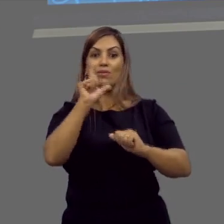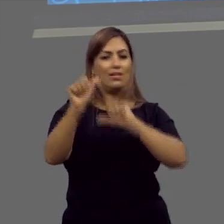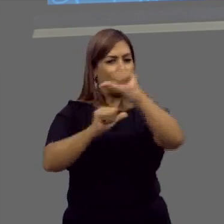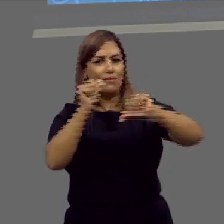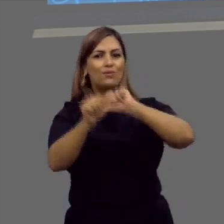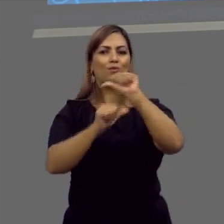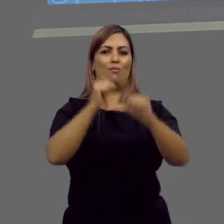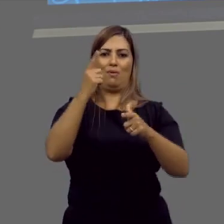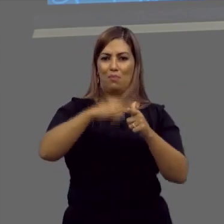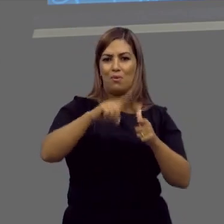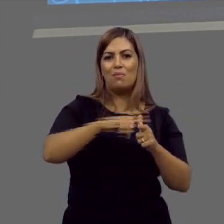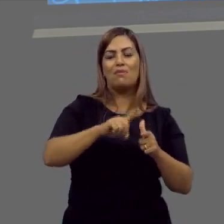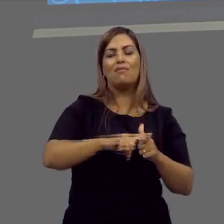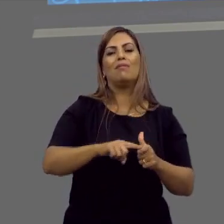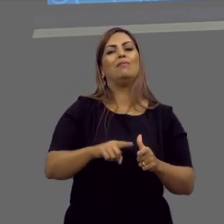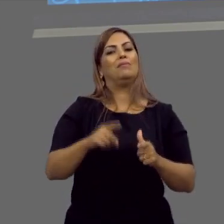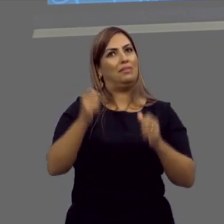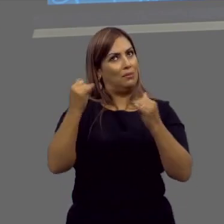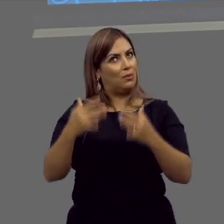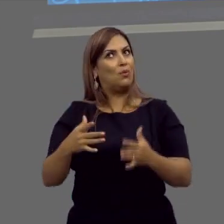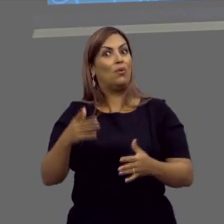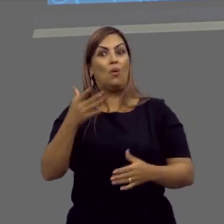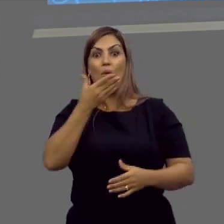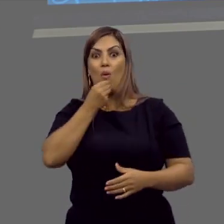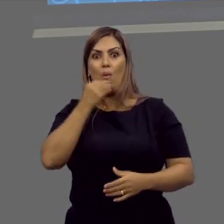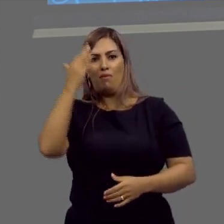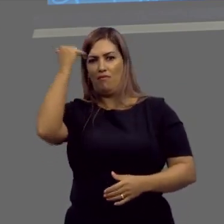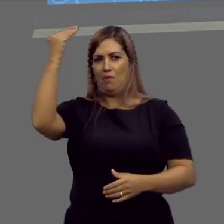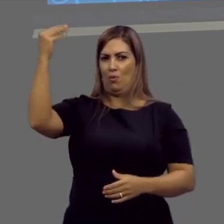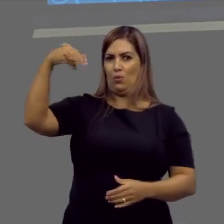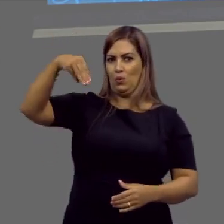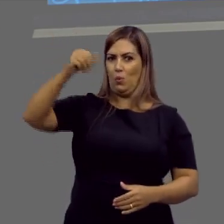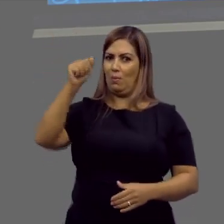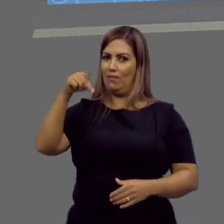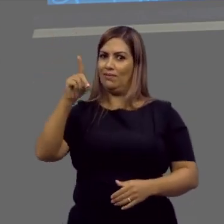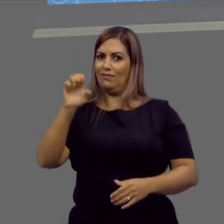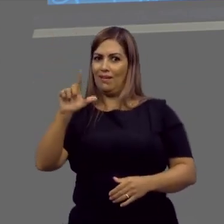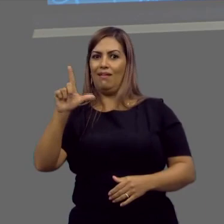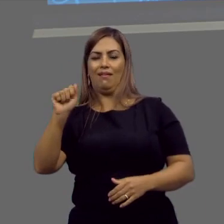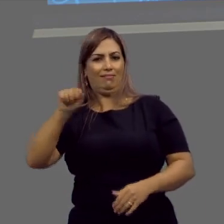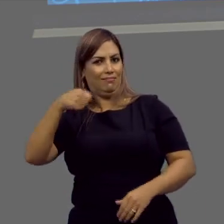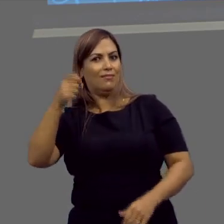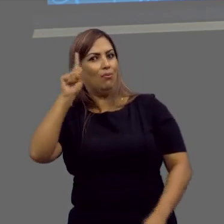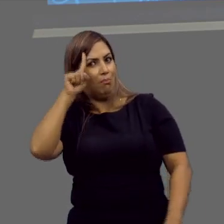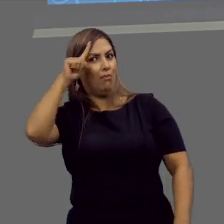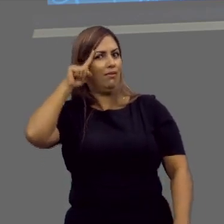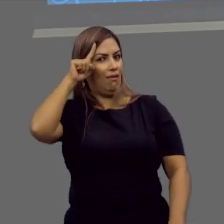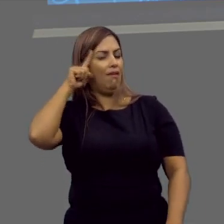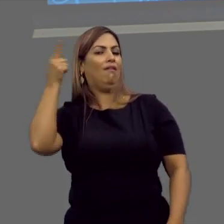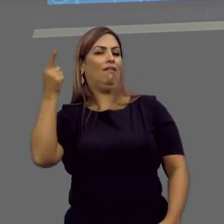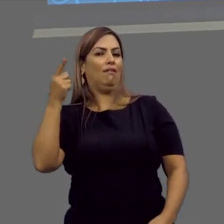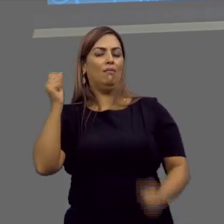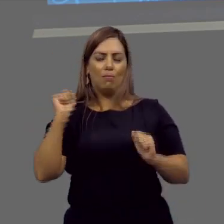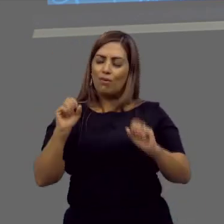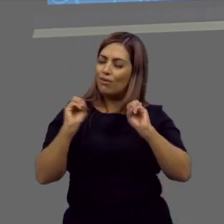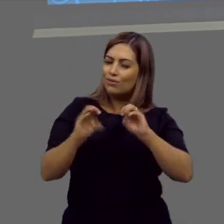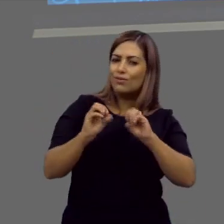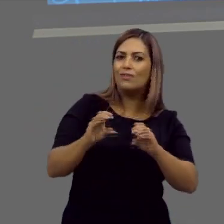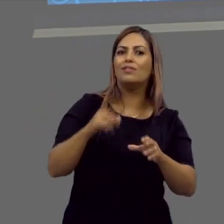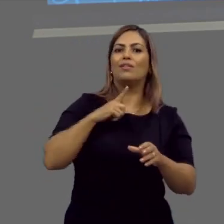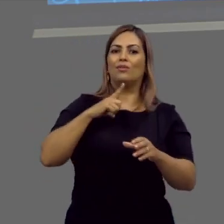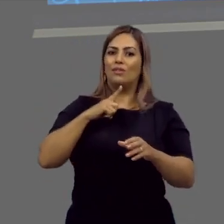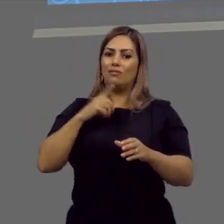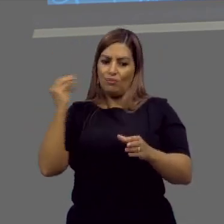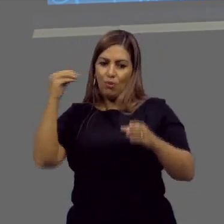todo esse problema. Quem falou isso aí, inclusive, foi o nosso revolucionário Nelson Mandela. Então, você pode jogar a educação e